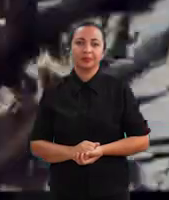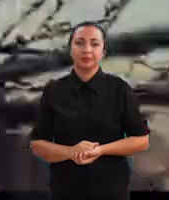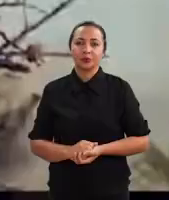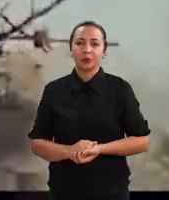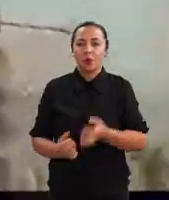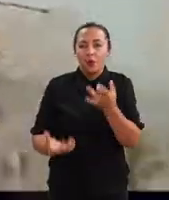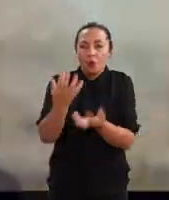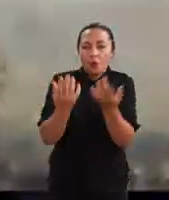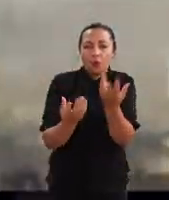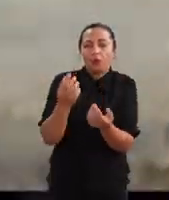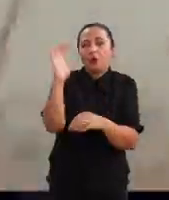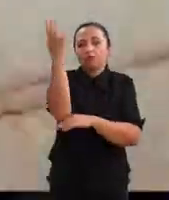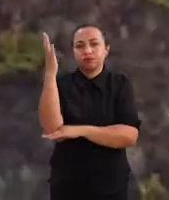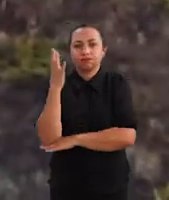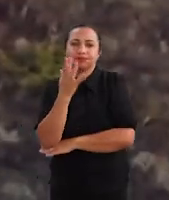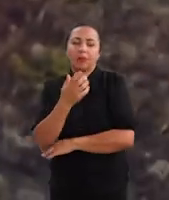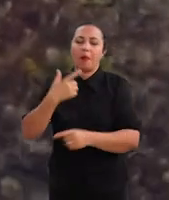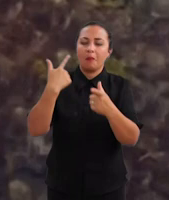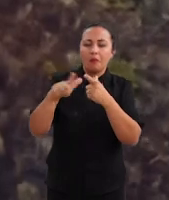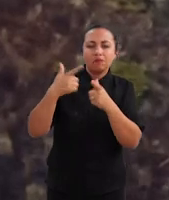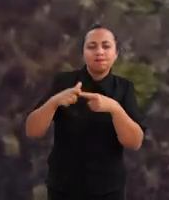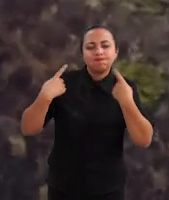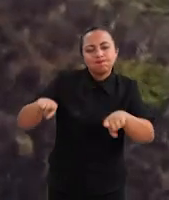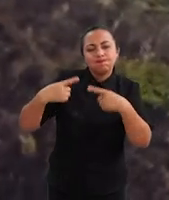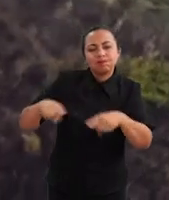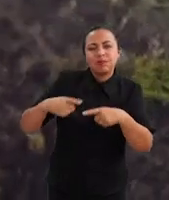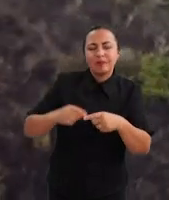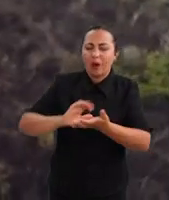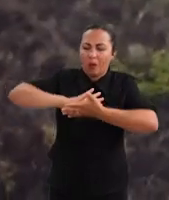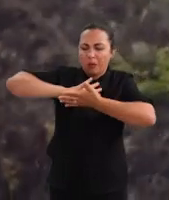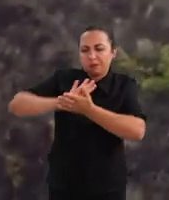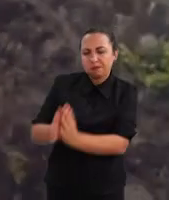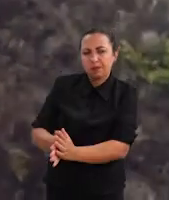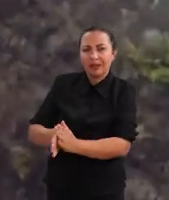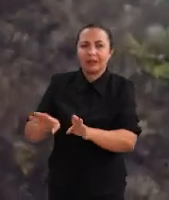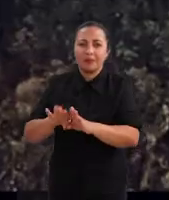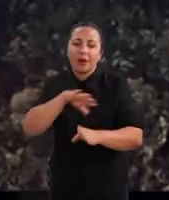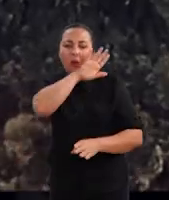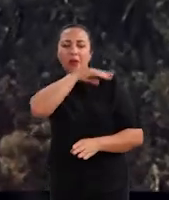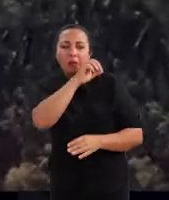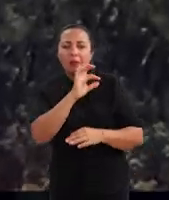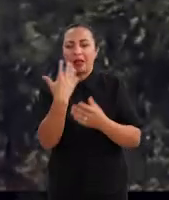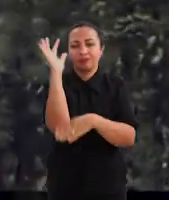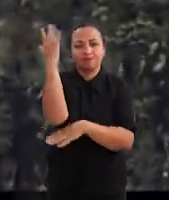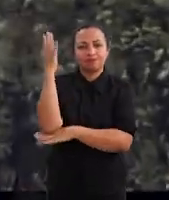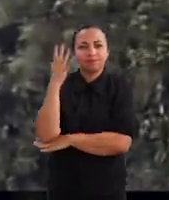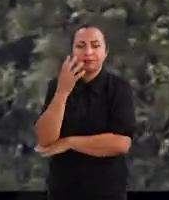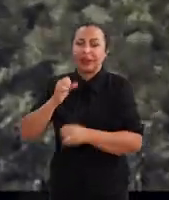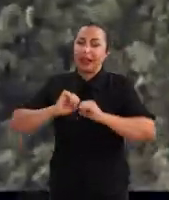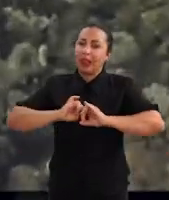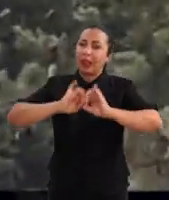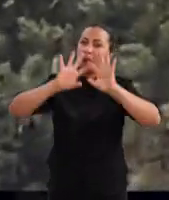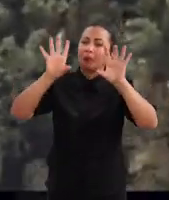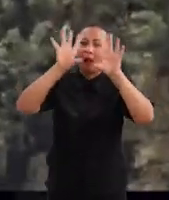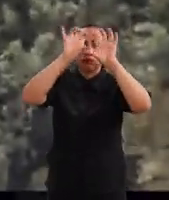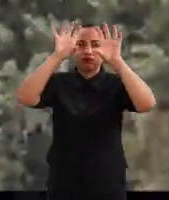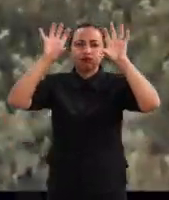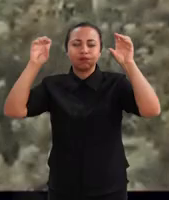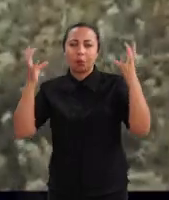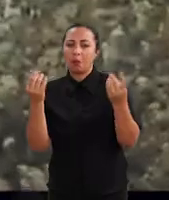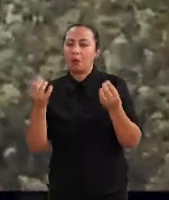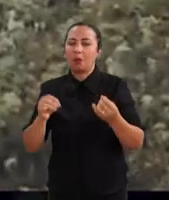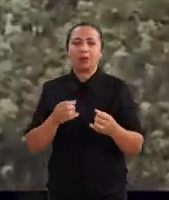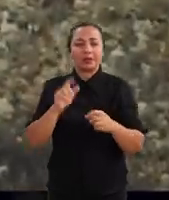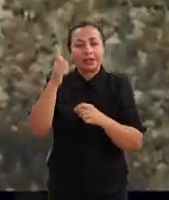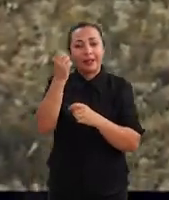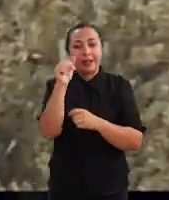Os incêndios florestais causam destruição por onde passam, impactam a fauna e a flora dos ecossistemas e liberam na atmosfera grandes